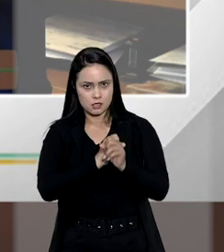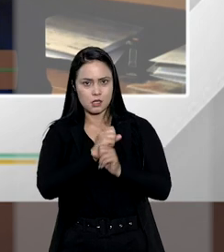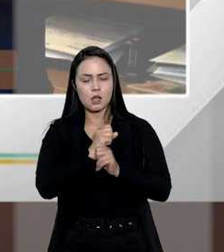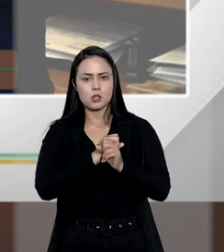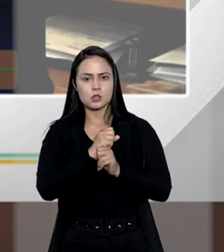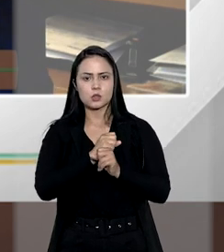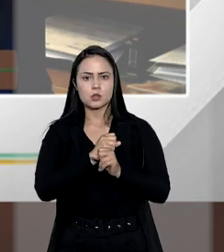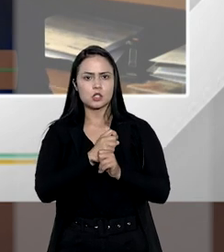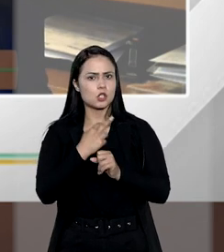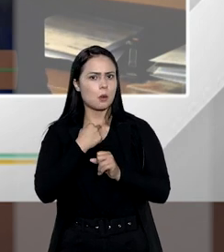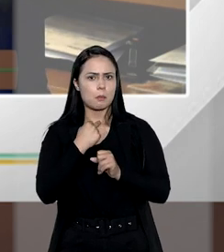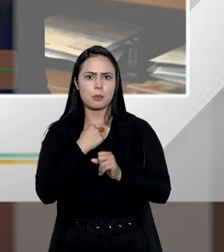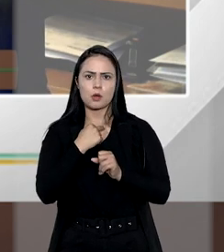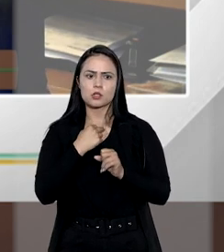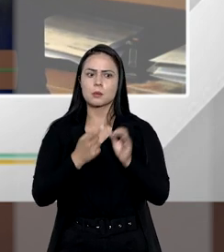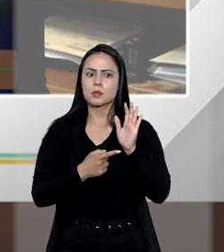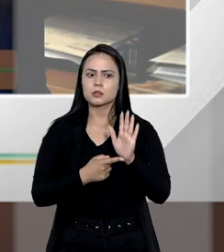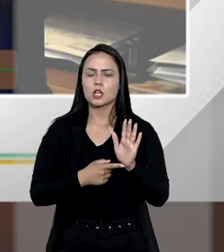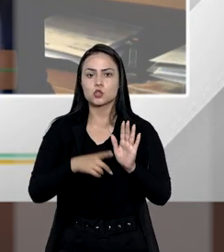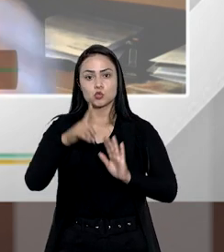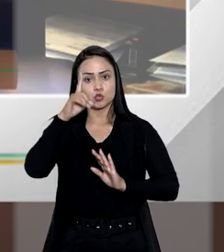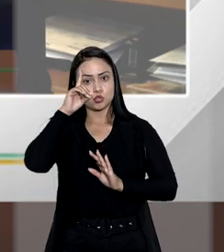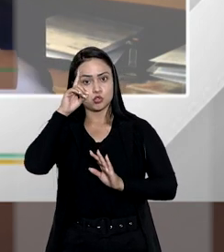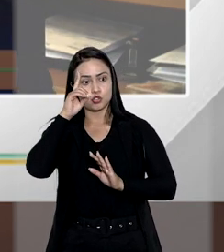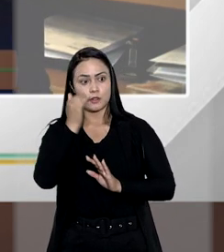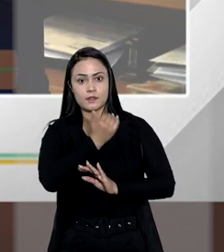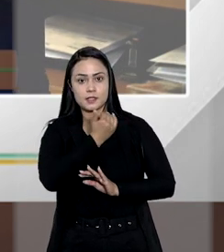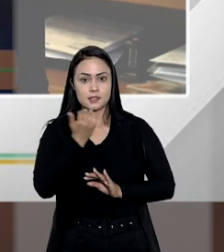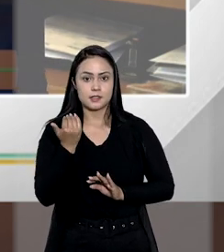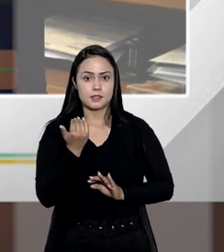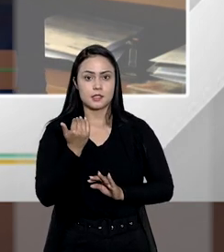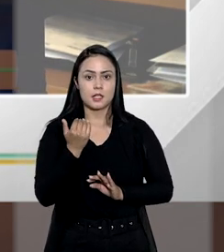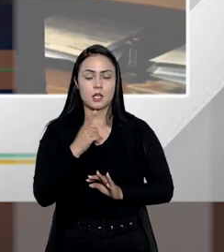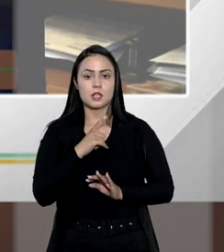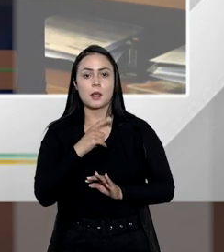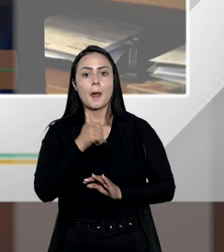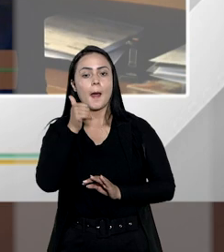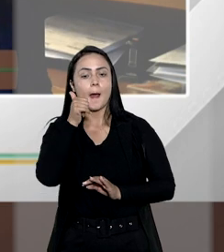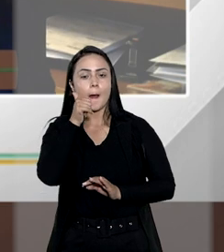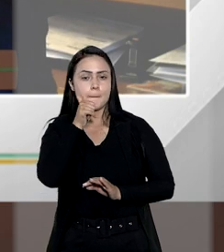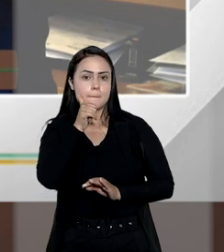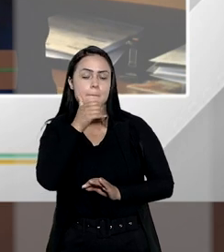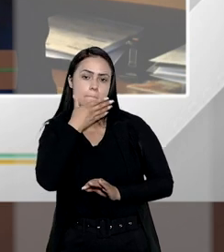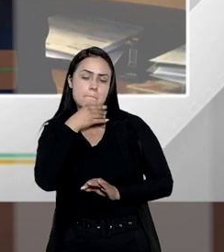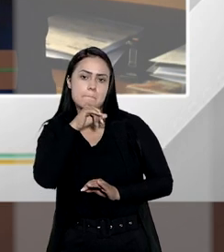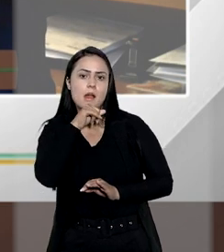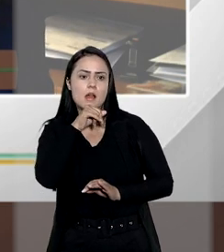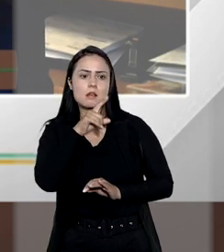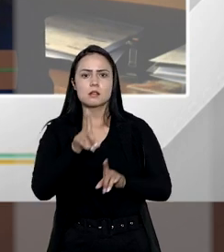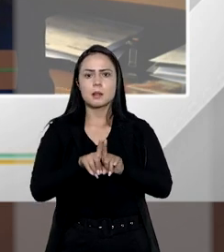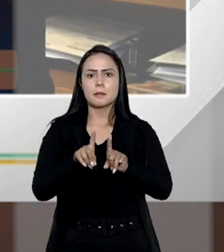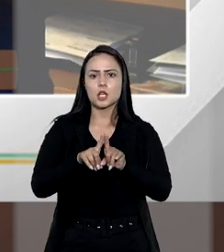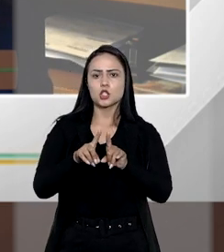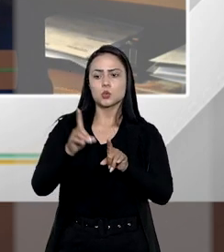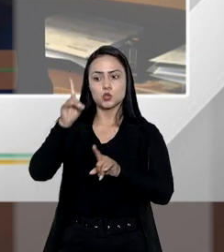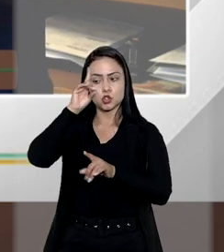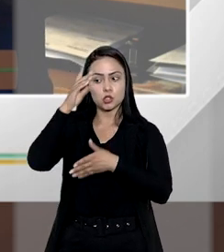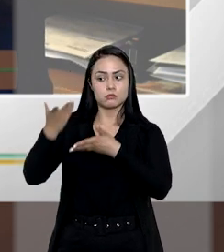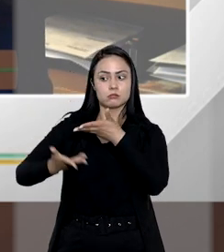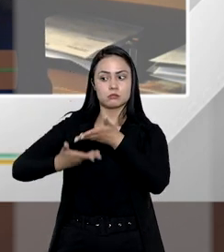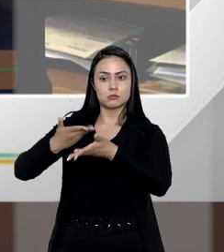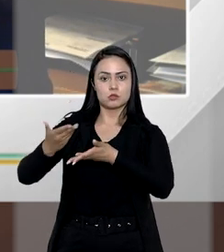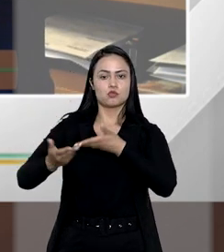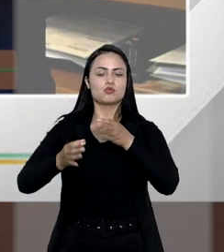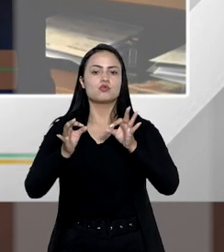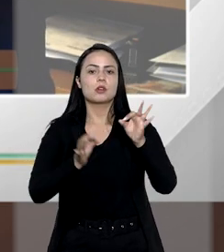anos não devem ser contados do dia em que faleceu o indigitado pai, e sim do dia em que transitou em